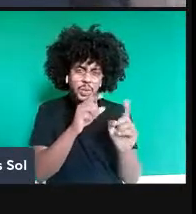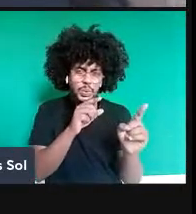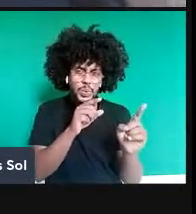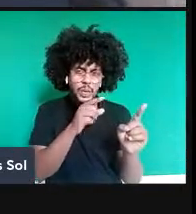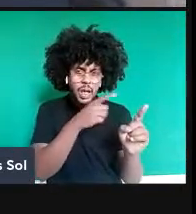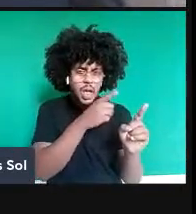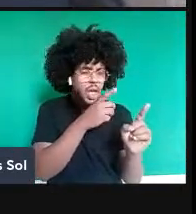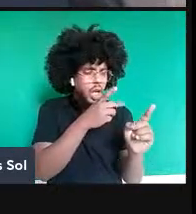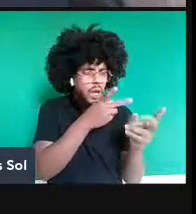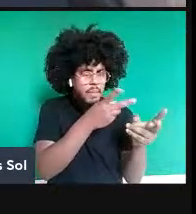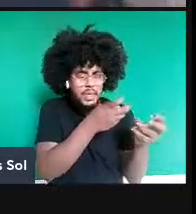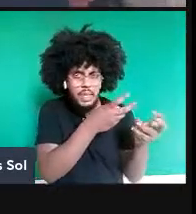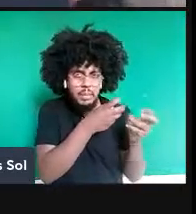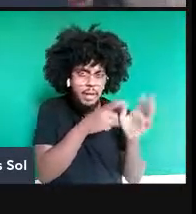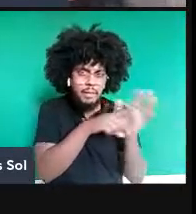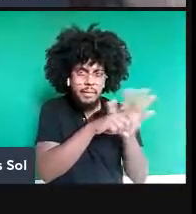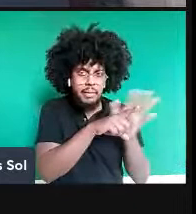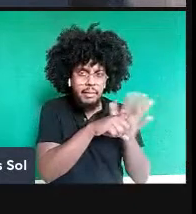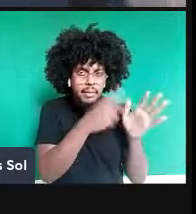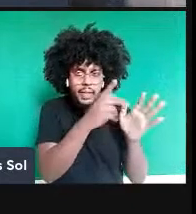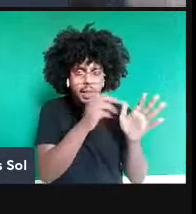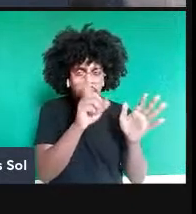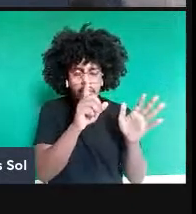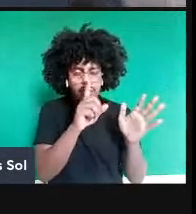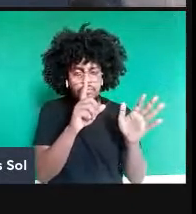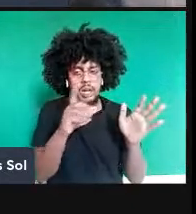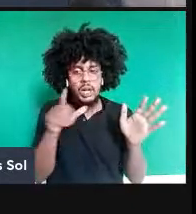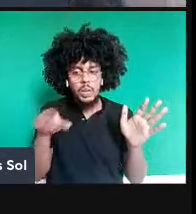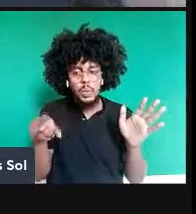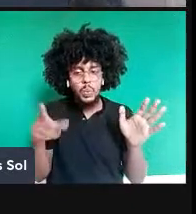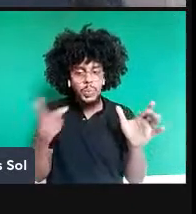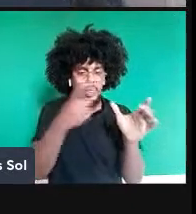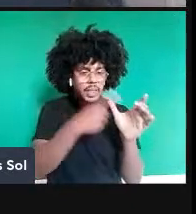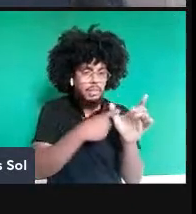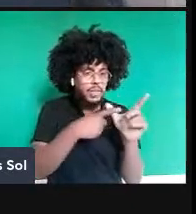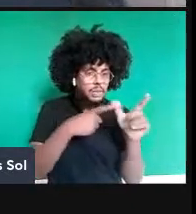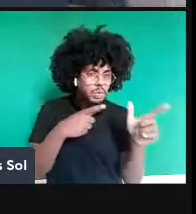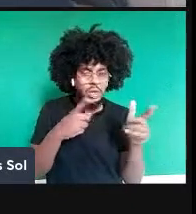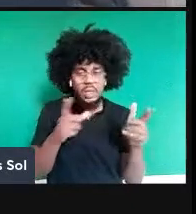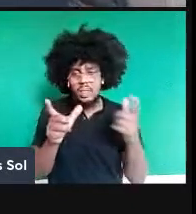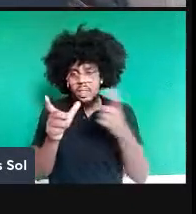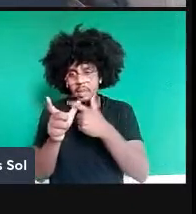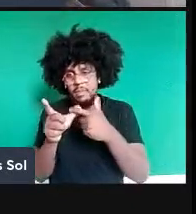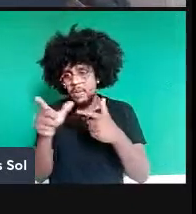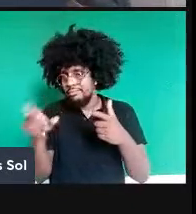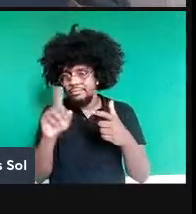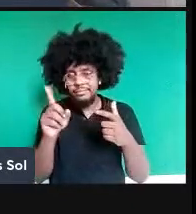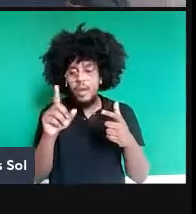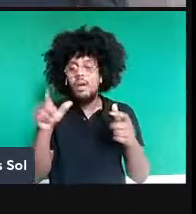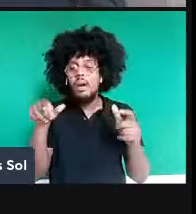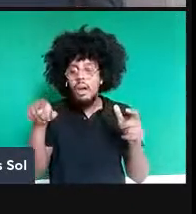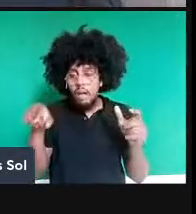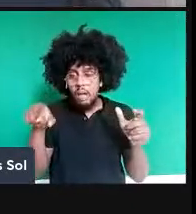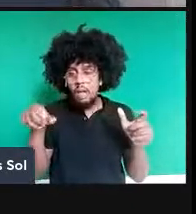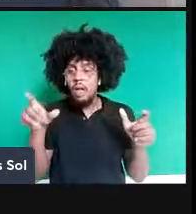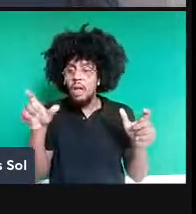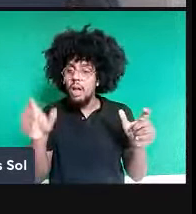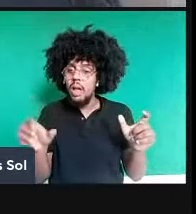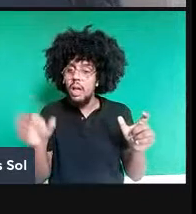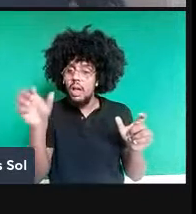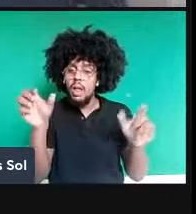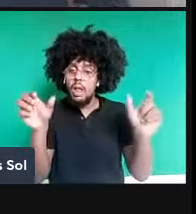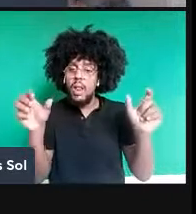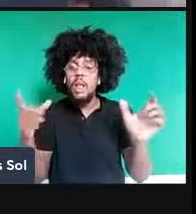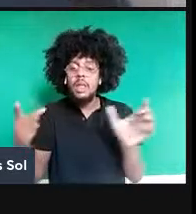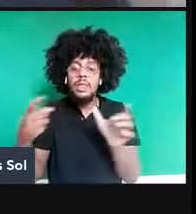laboratório dela. Então, são três hipóteses bastante naturais. Realismo, a lua está lá no céu, mesmo que ninguém olhe. Livre